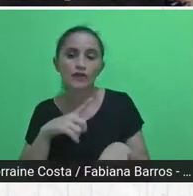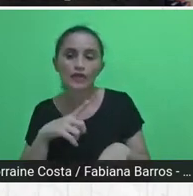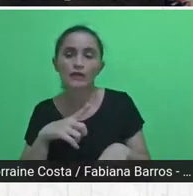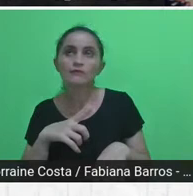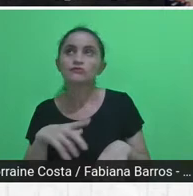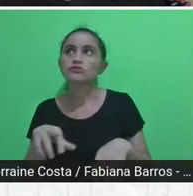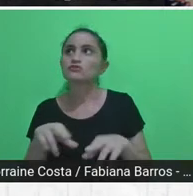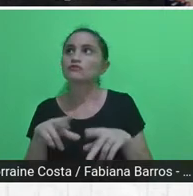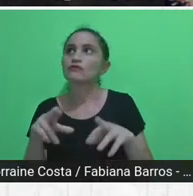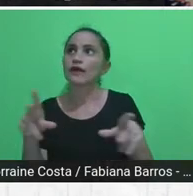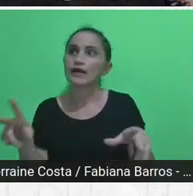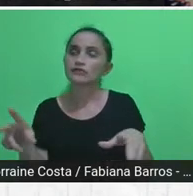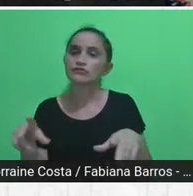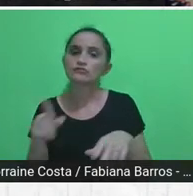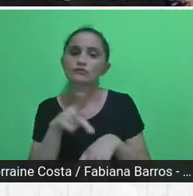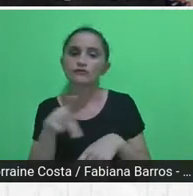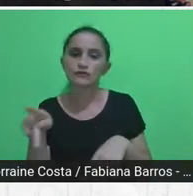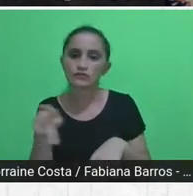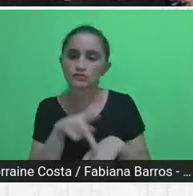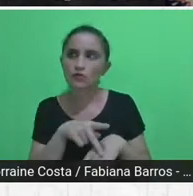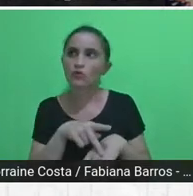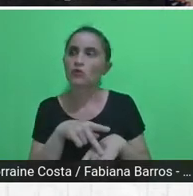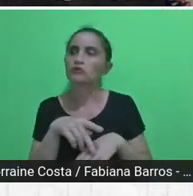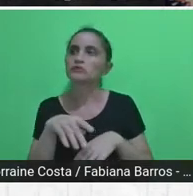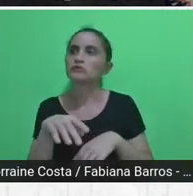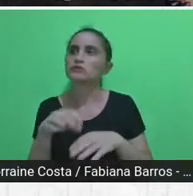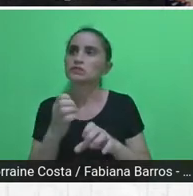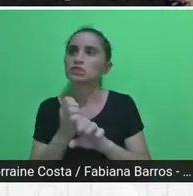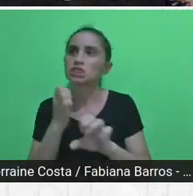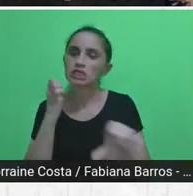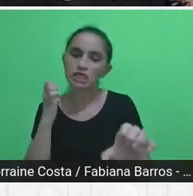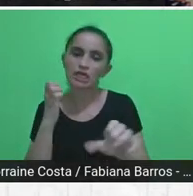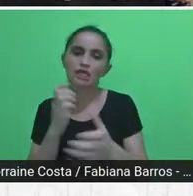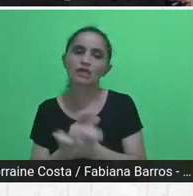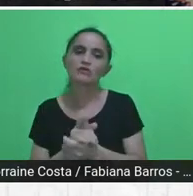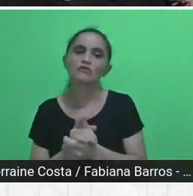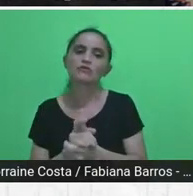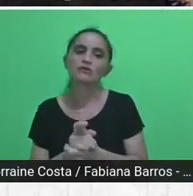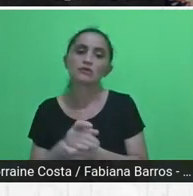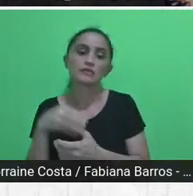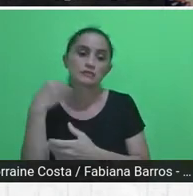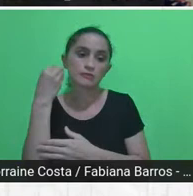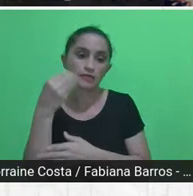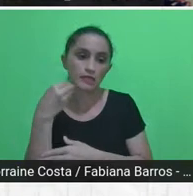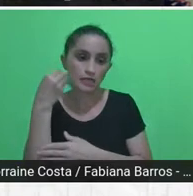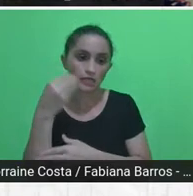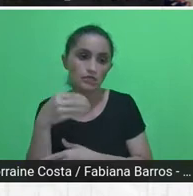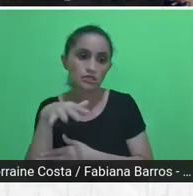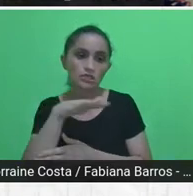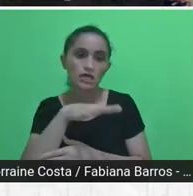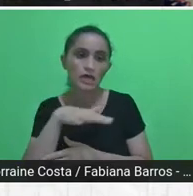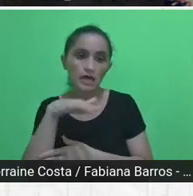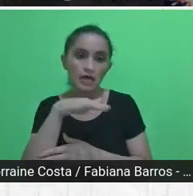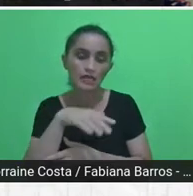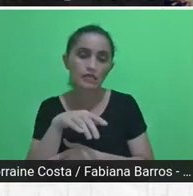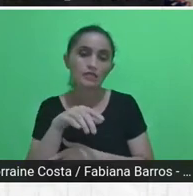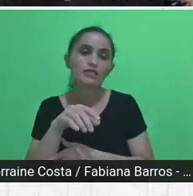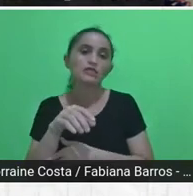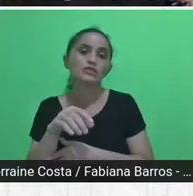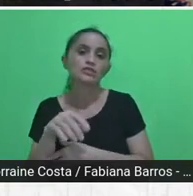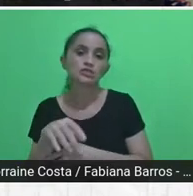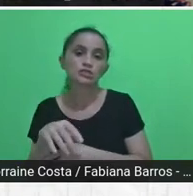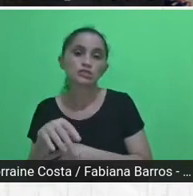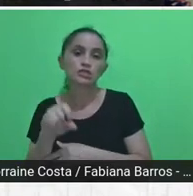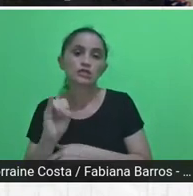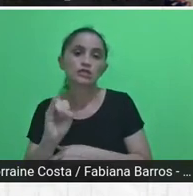engenheiros e experientes nessas áreas de infraestrutura para que pudesse fornecer